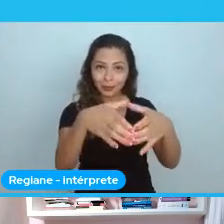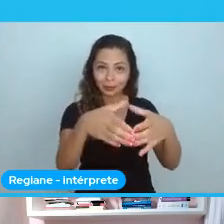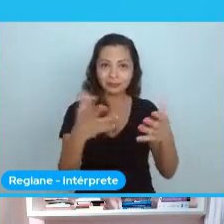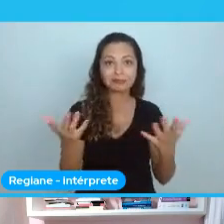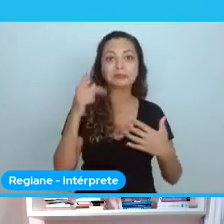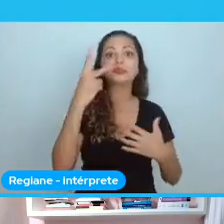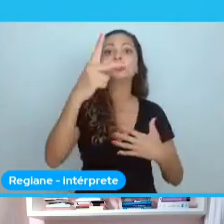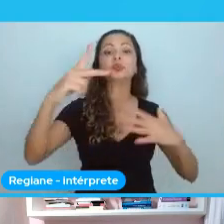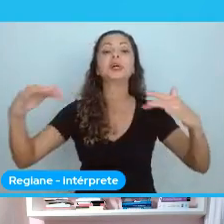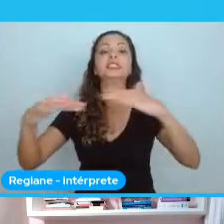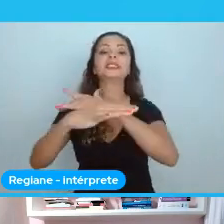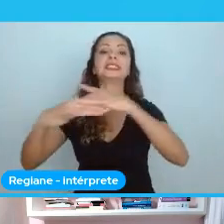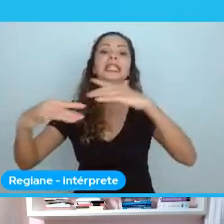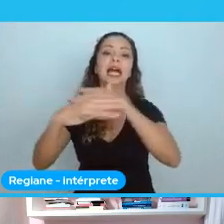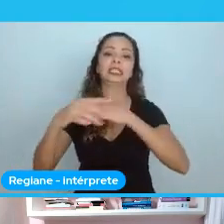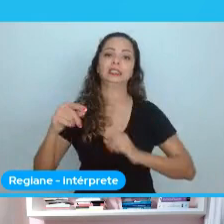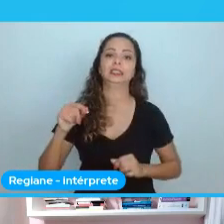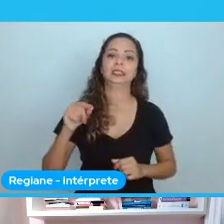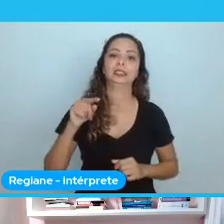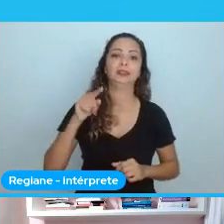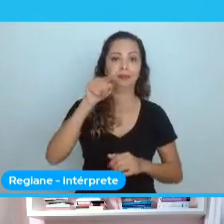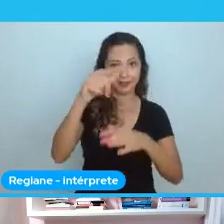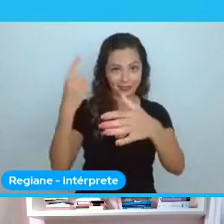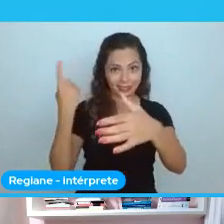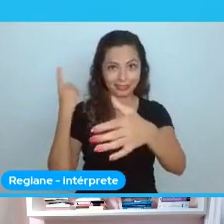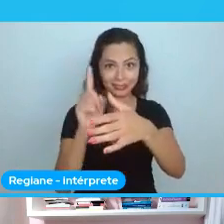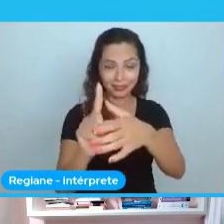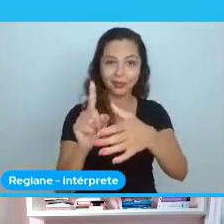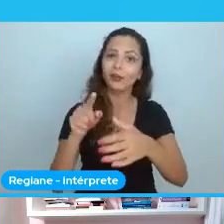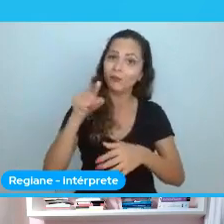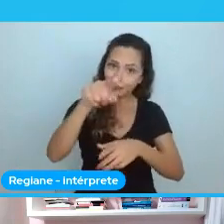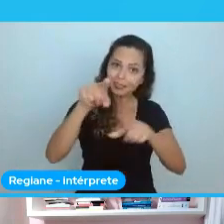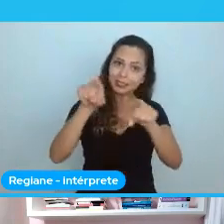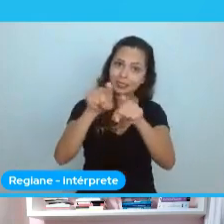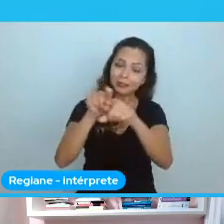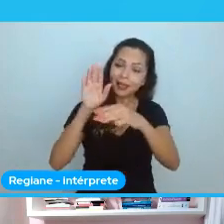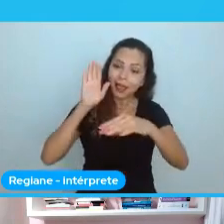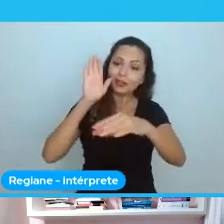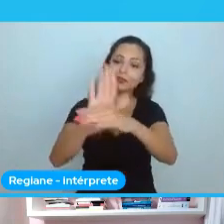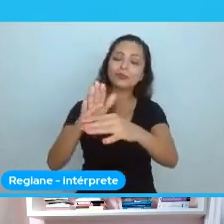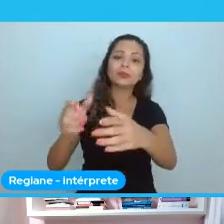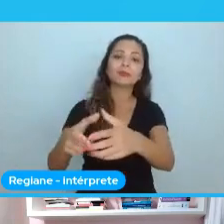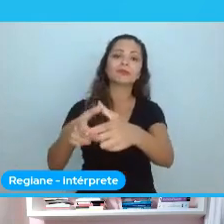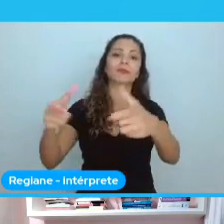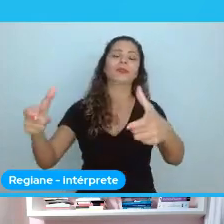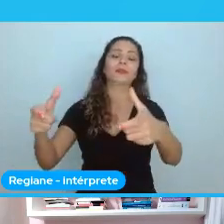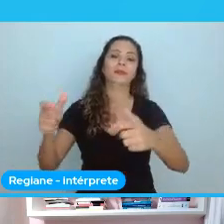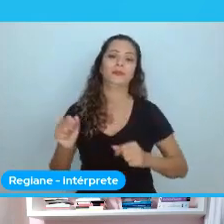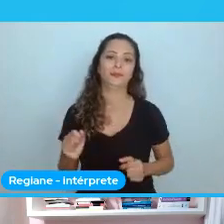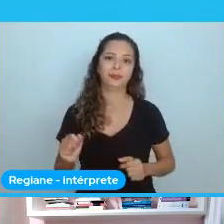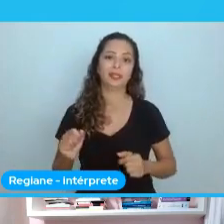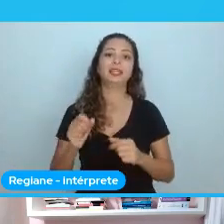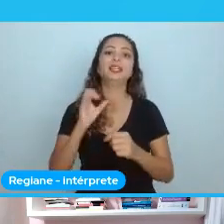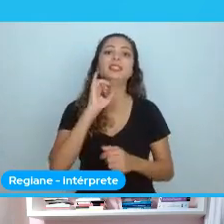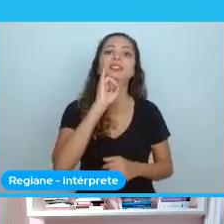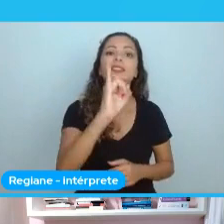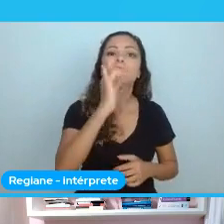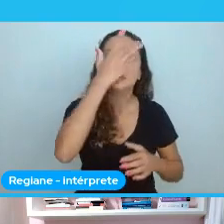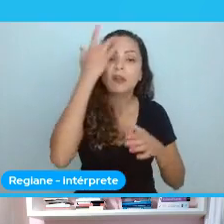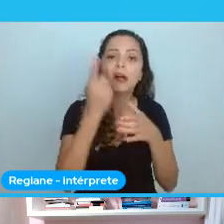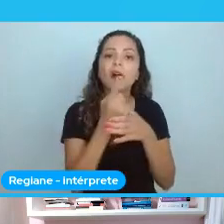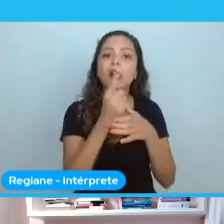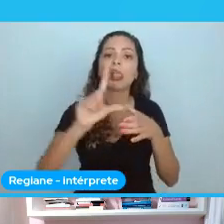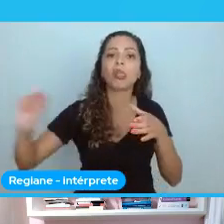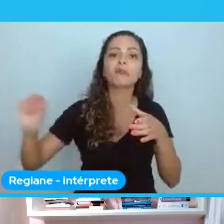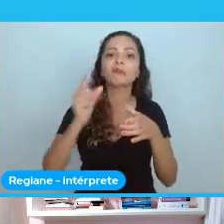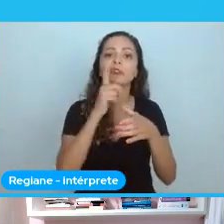ajudando a fundar essa comunidade. Porque no dia que a gente parar de ter gente na comunidade. Não tem fundação, sabe?